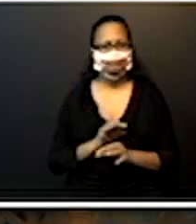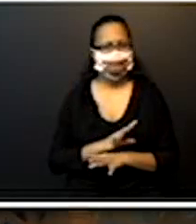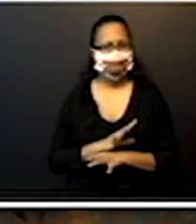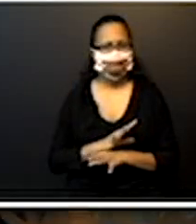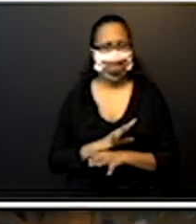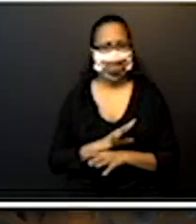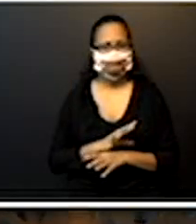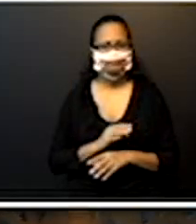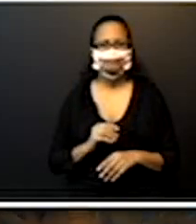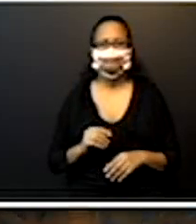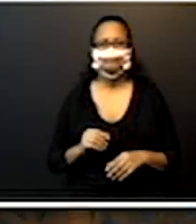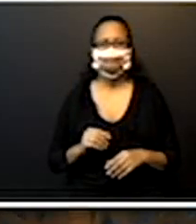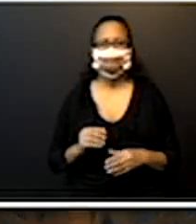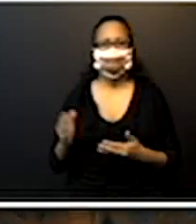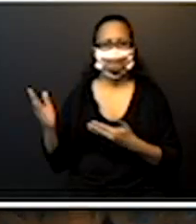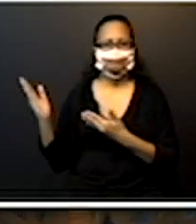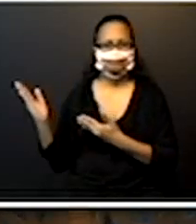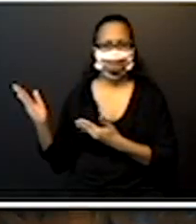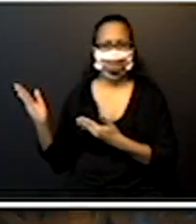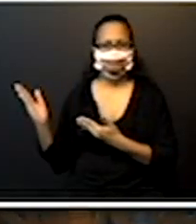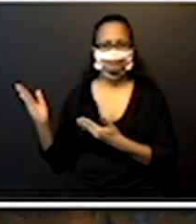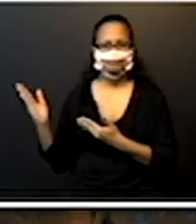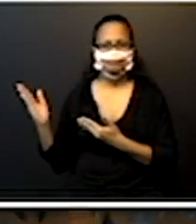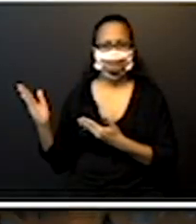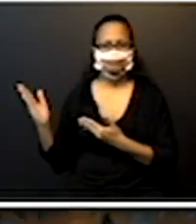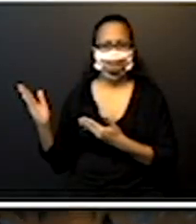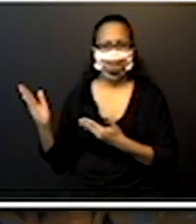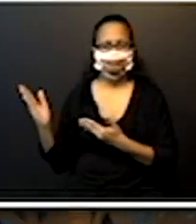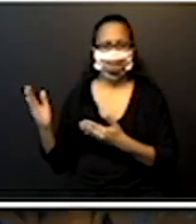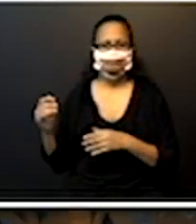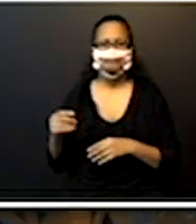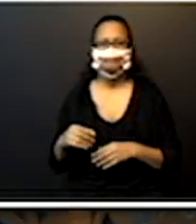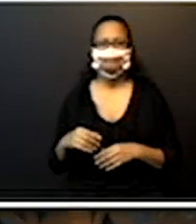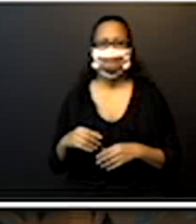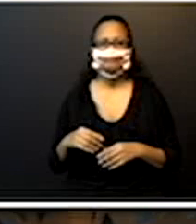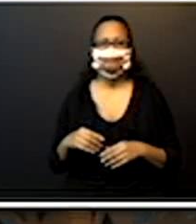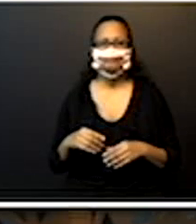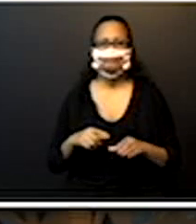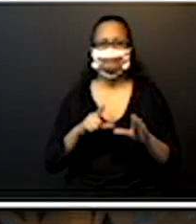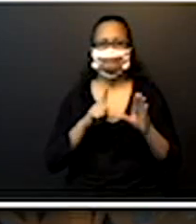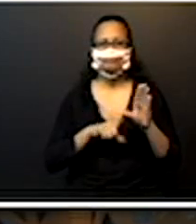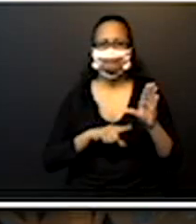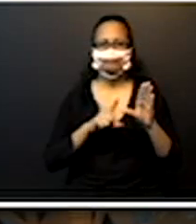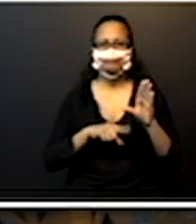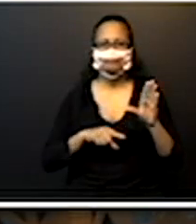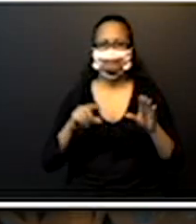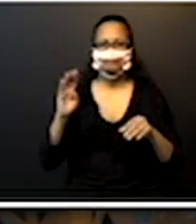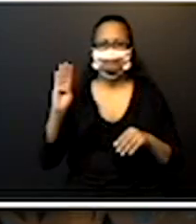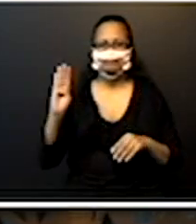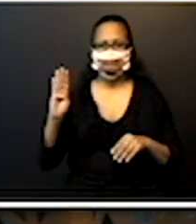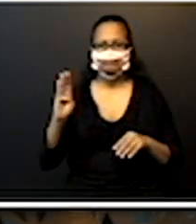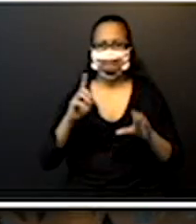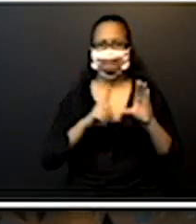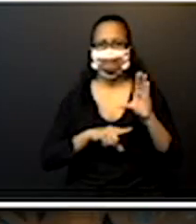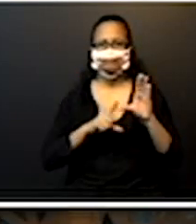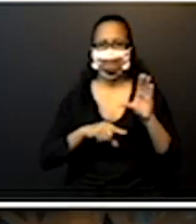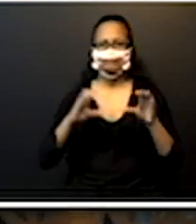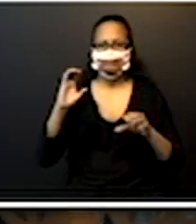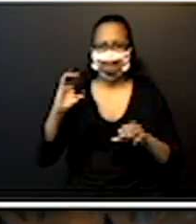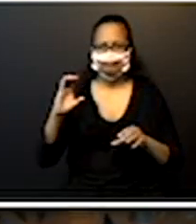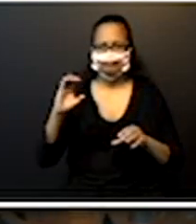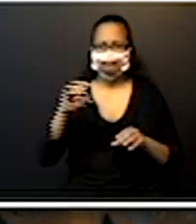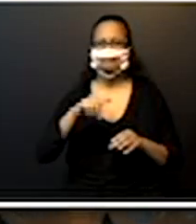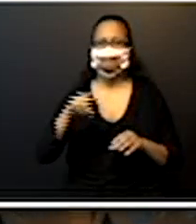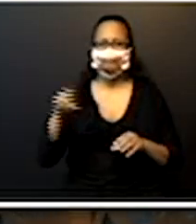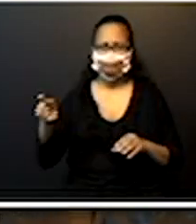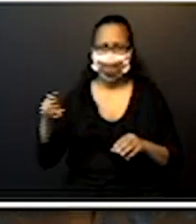vai ficar assim. O segundo, o B, o C, vocês vão fazer sozinhos, que